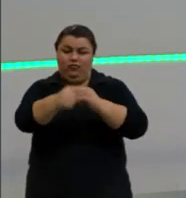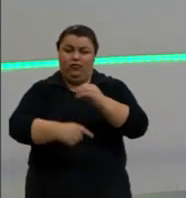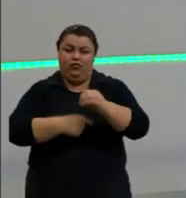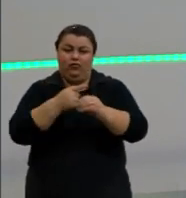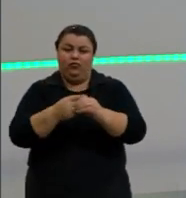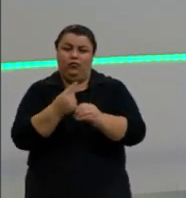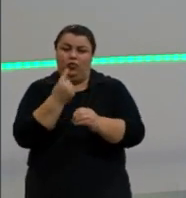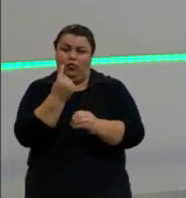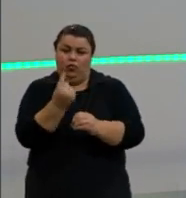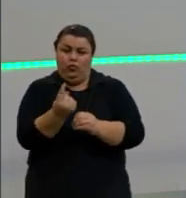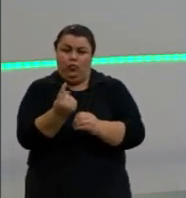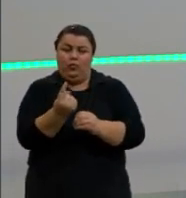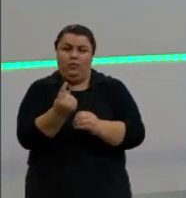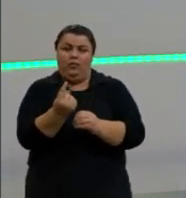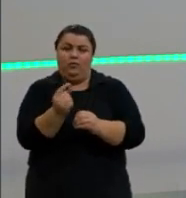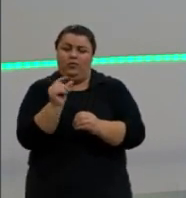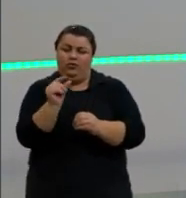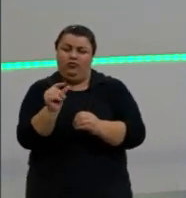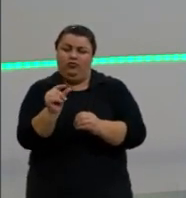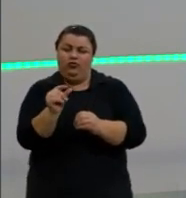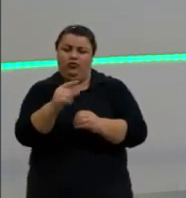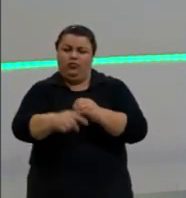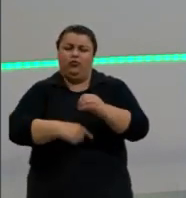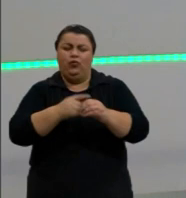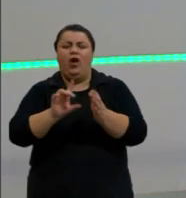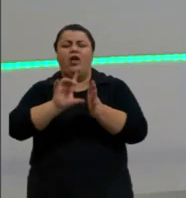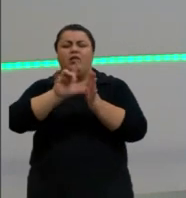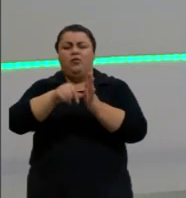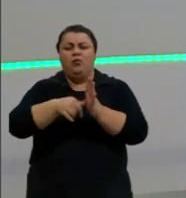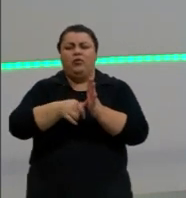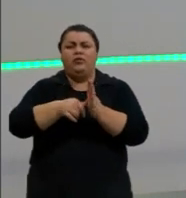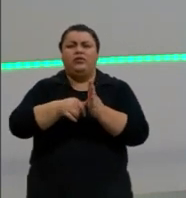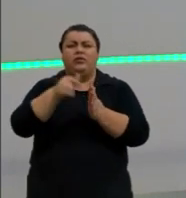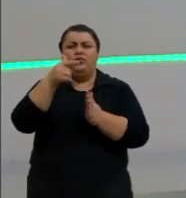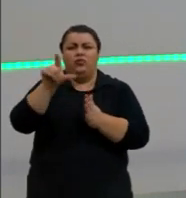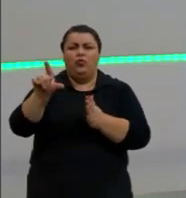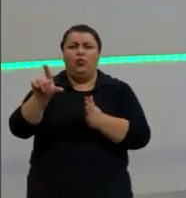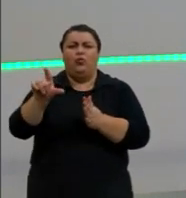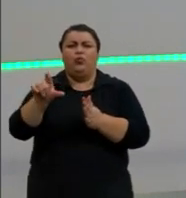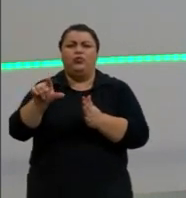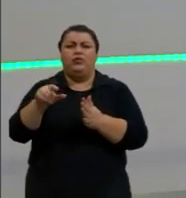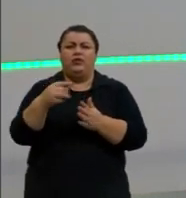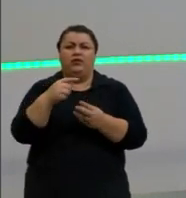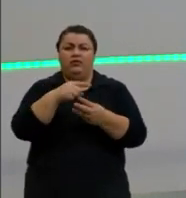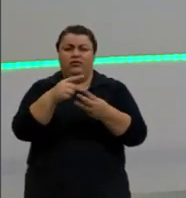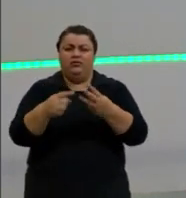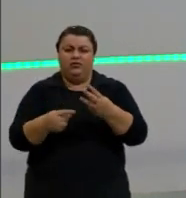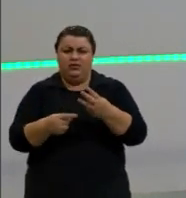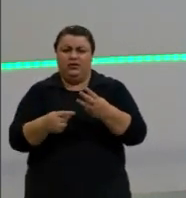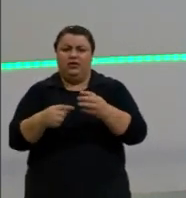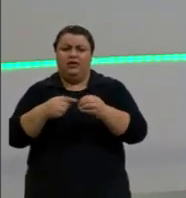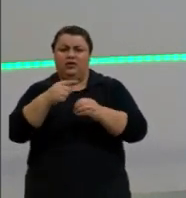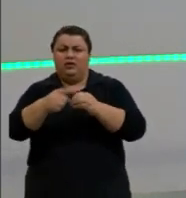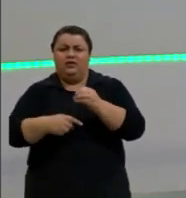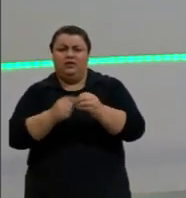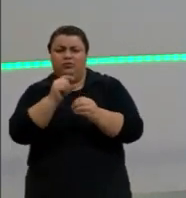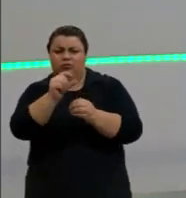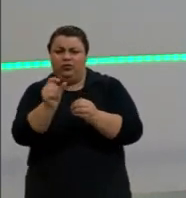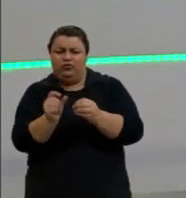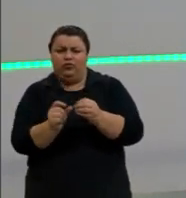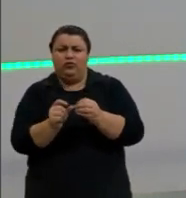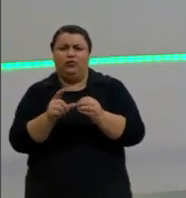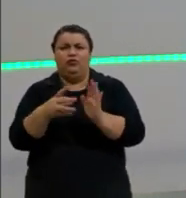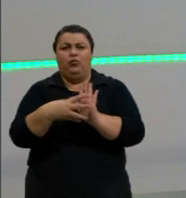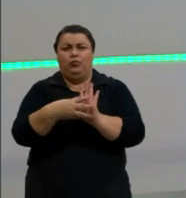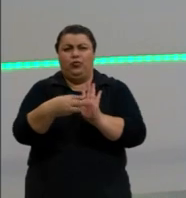partícula subatômica, por enquanto, né? Depois veio os prótons, os nêutrons, para ter nossas três partículas subatômicas. Tivemos o